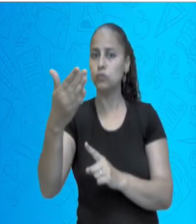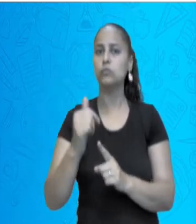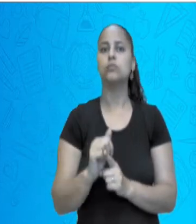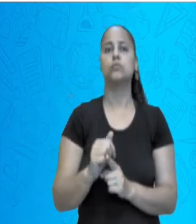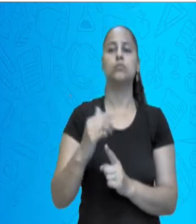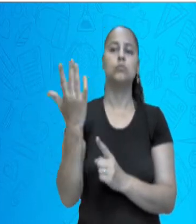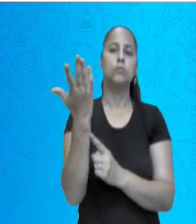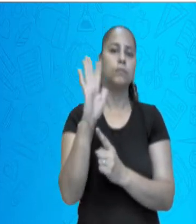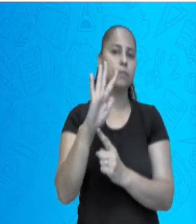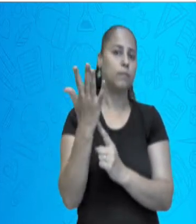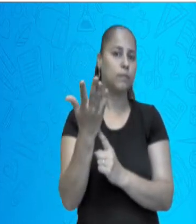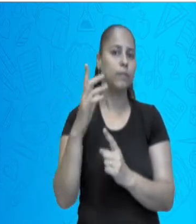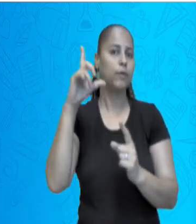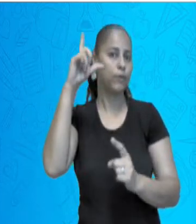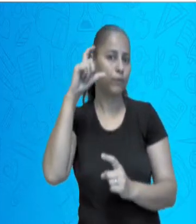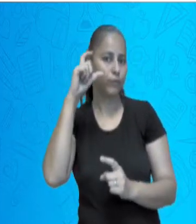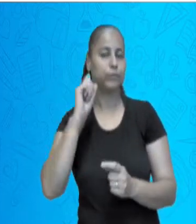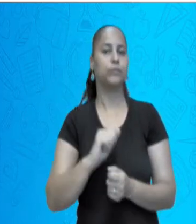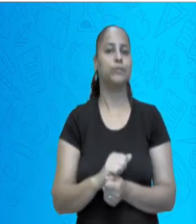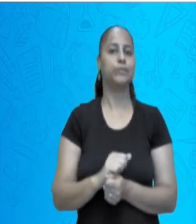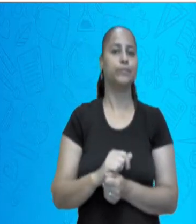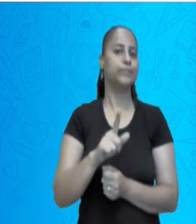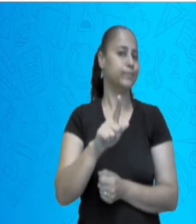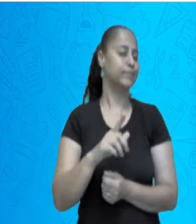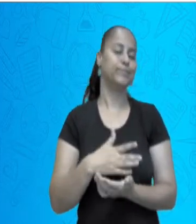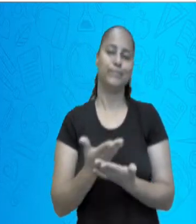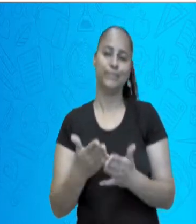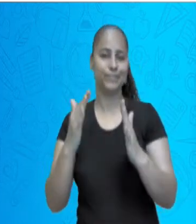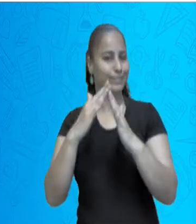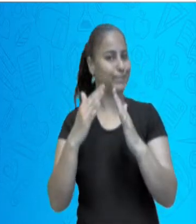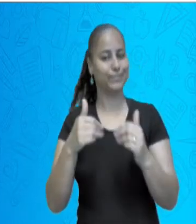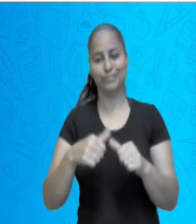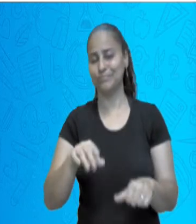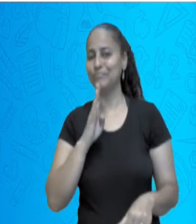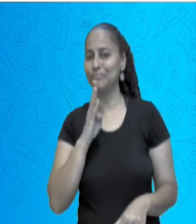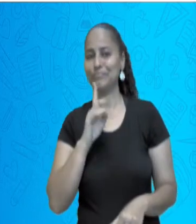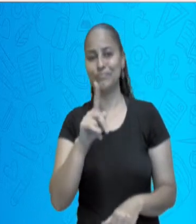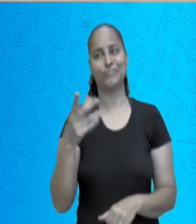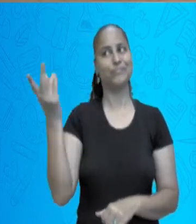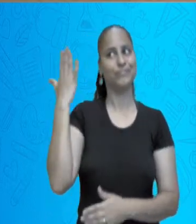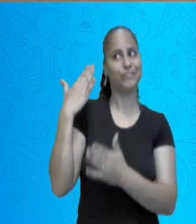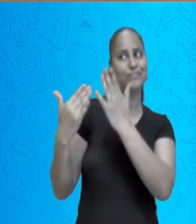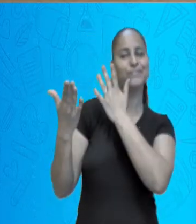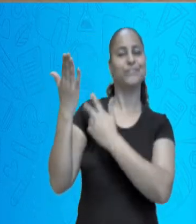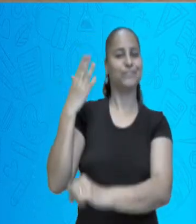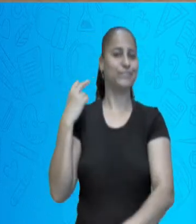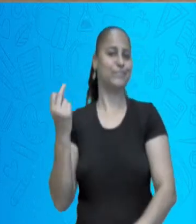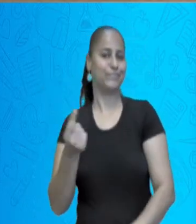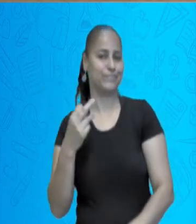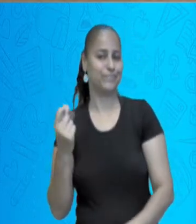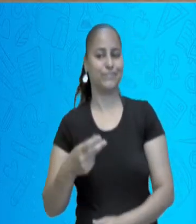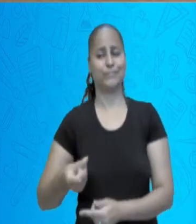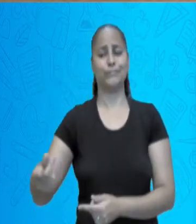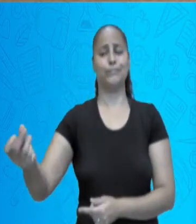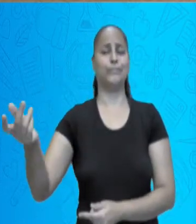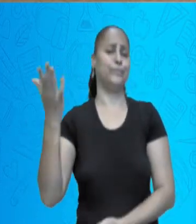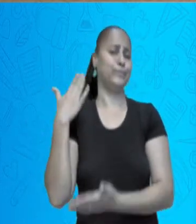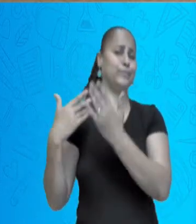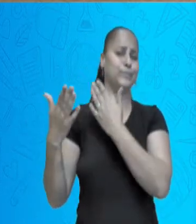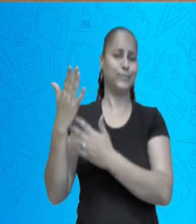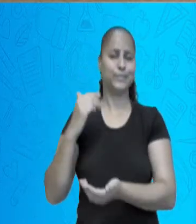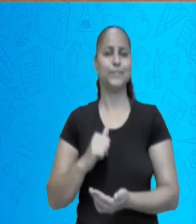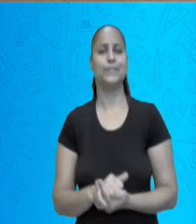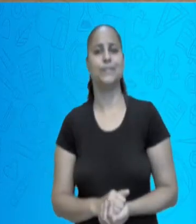fotográfico. Coisa que vocês com certeza não conhecem, que é, dos tempos antigos,